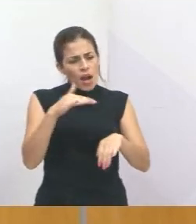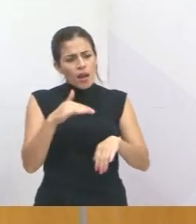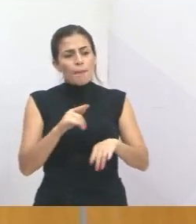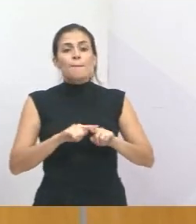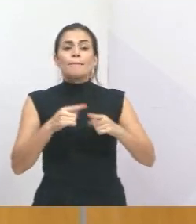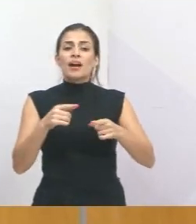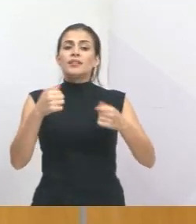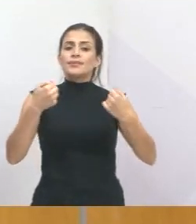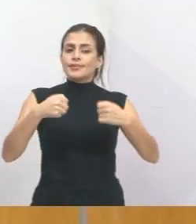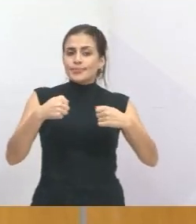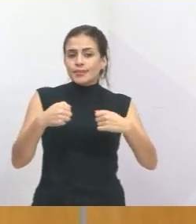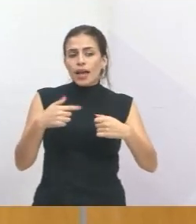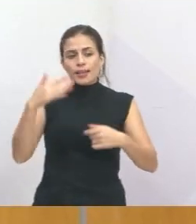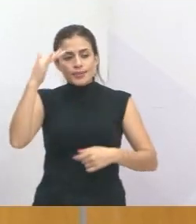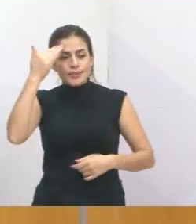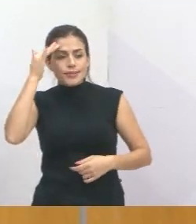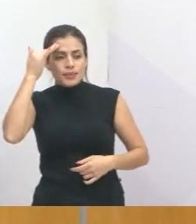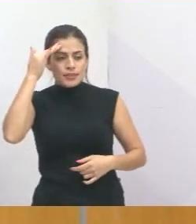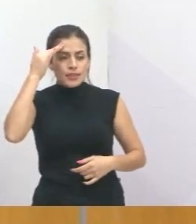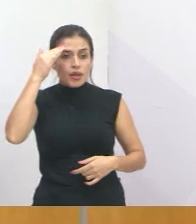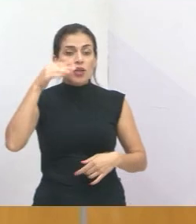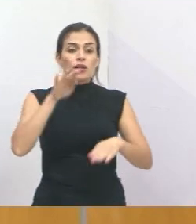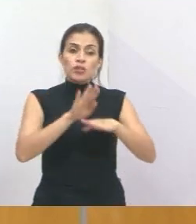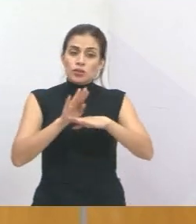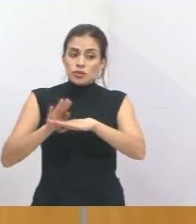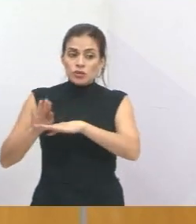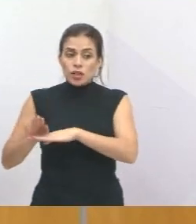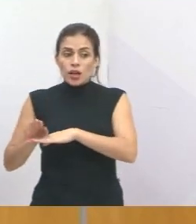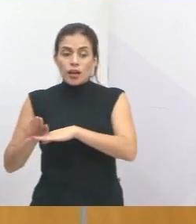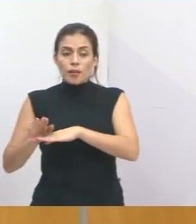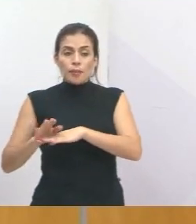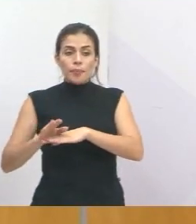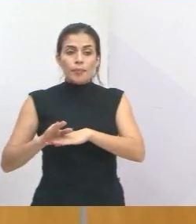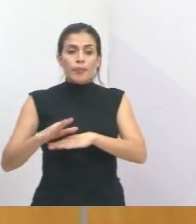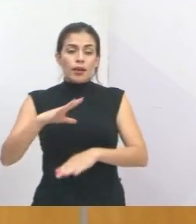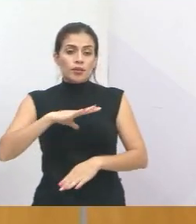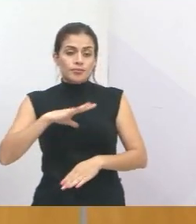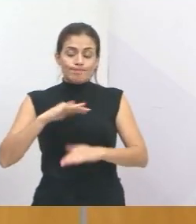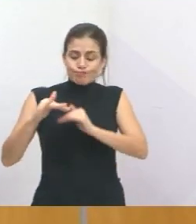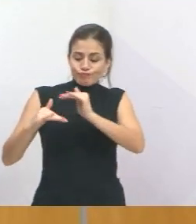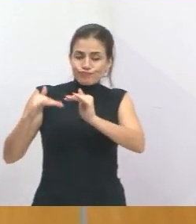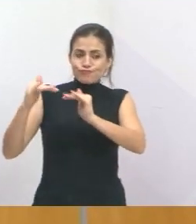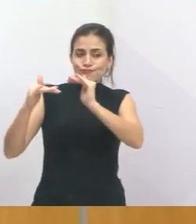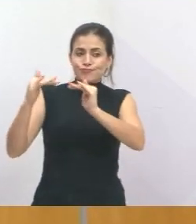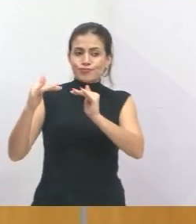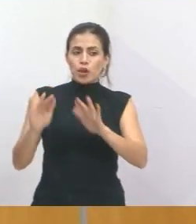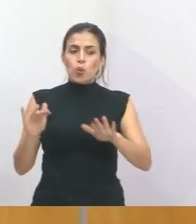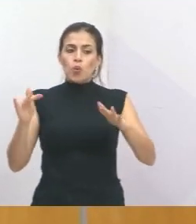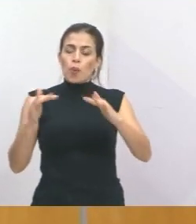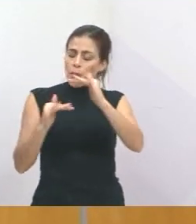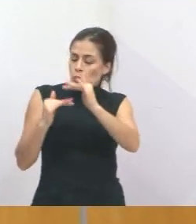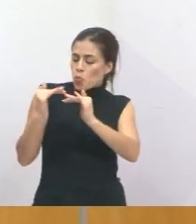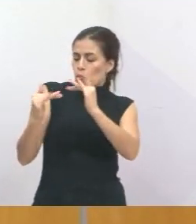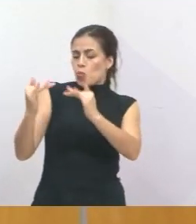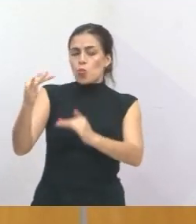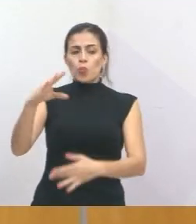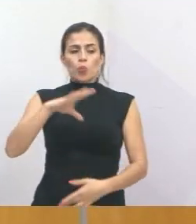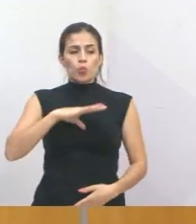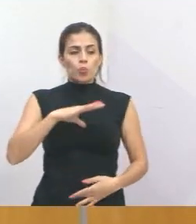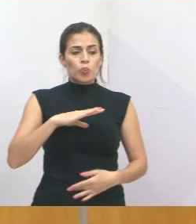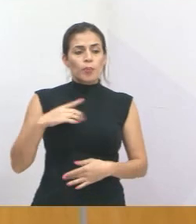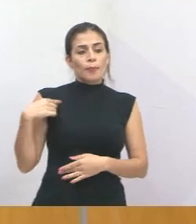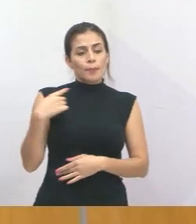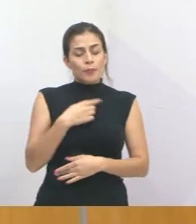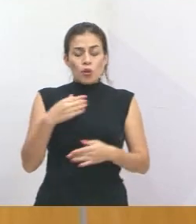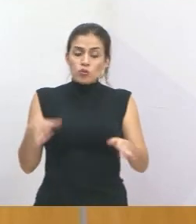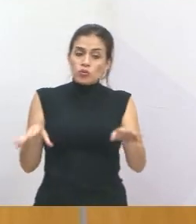há atividades que a gente também precisa ajudar para que o município desenvolva. Quanto mais o município desenvolva, mais a gente vai estar